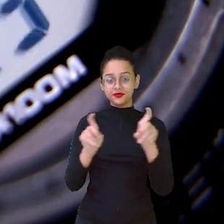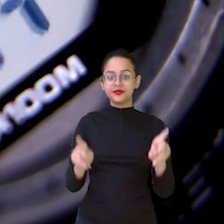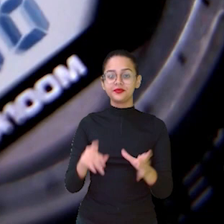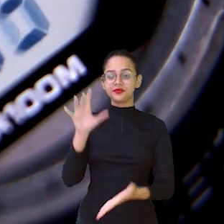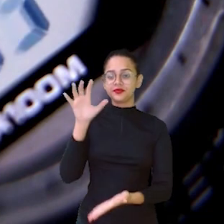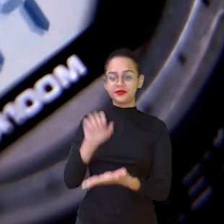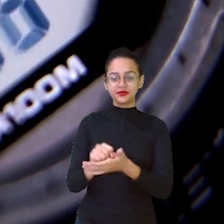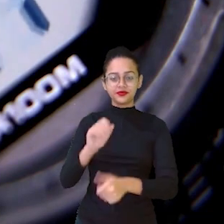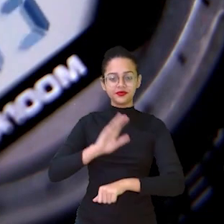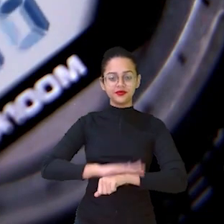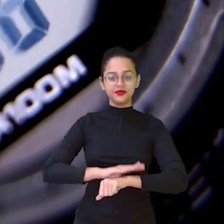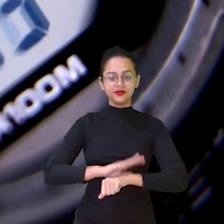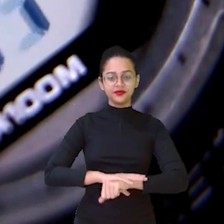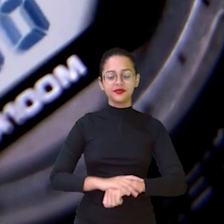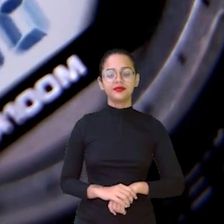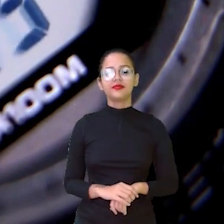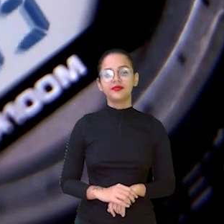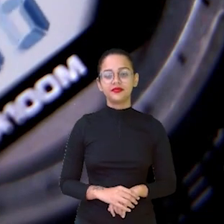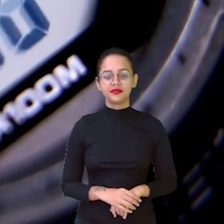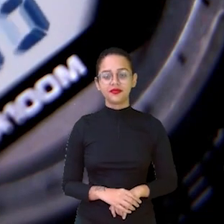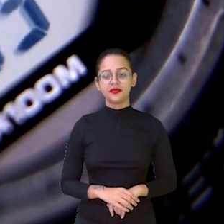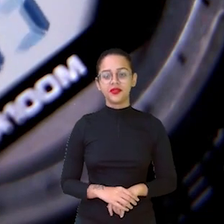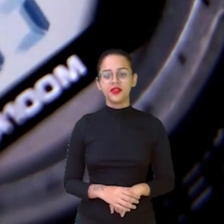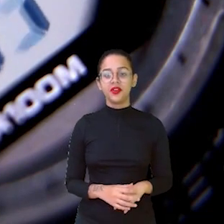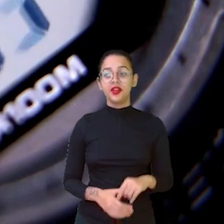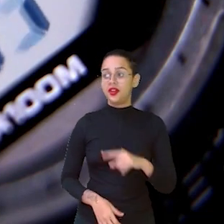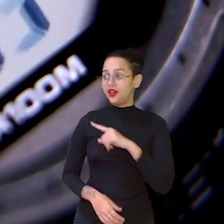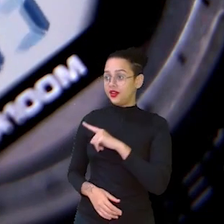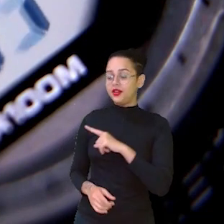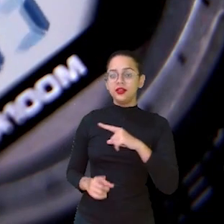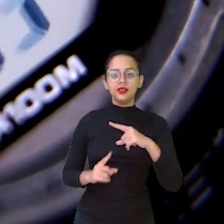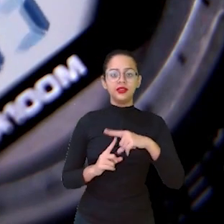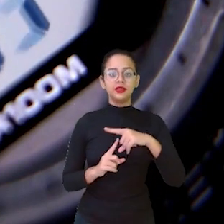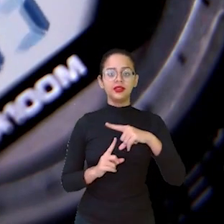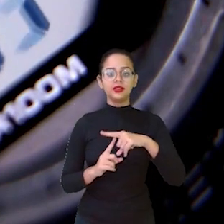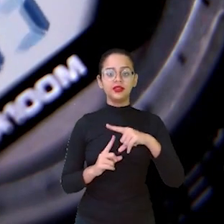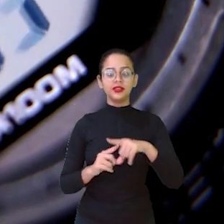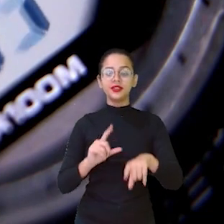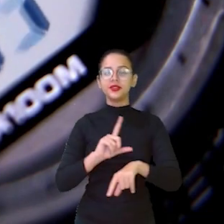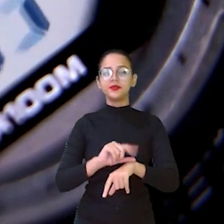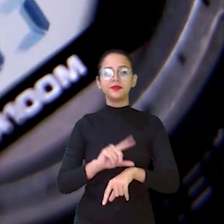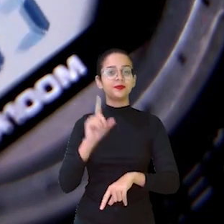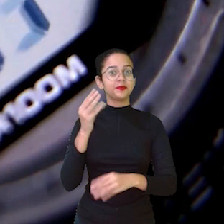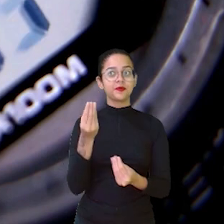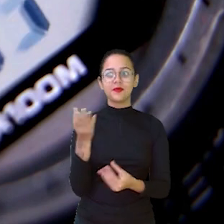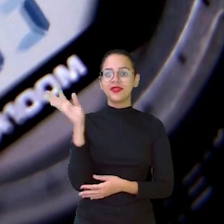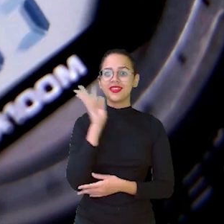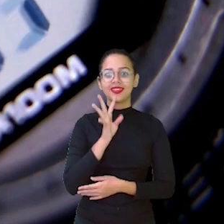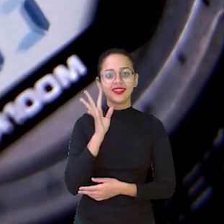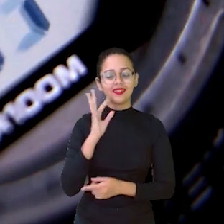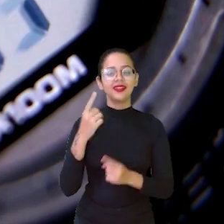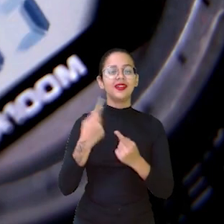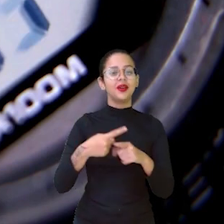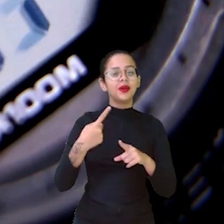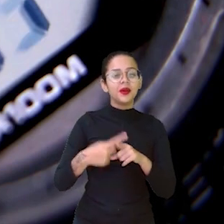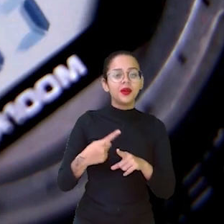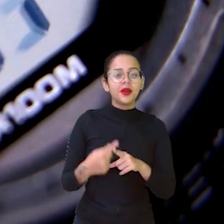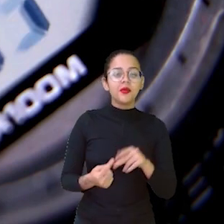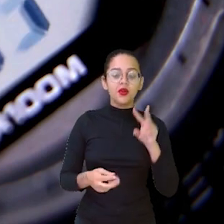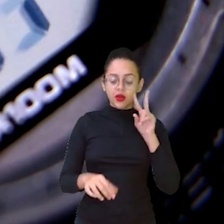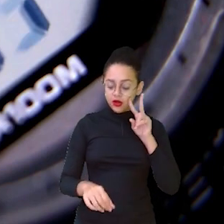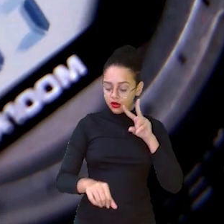registrar o tempo. Olha, esse tipo de relógio aí digital é muito legal. Porque a partir da